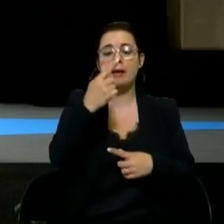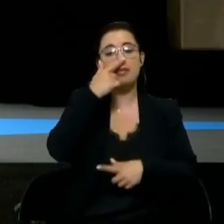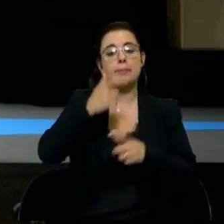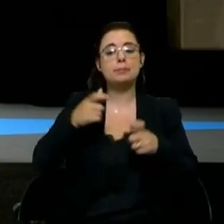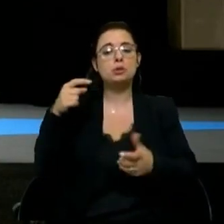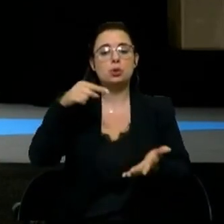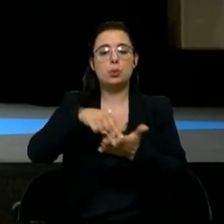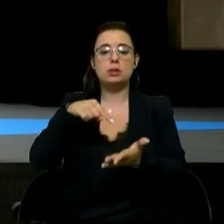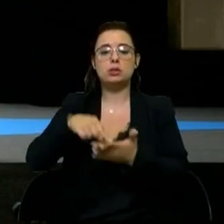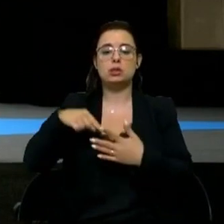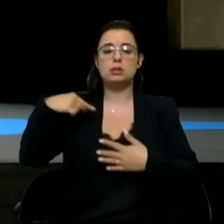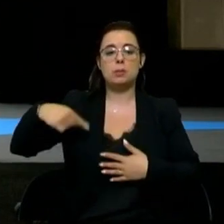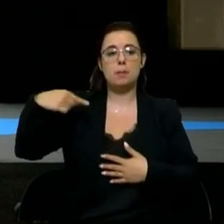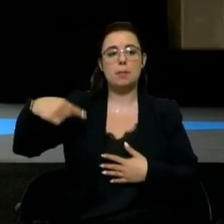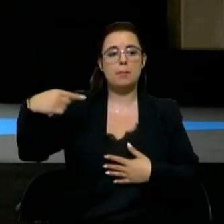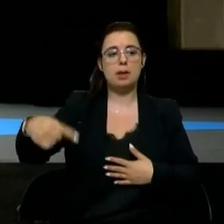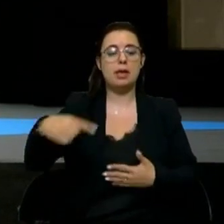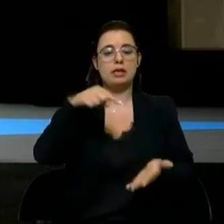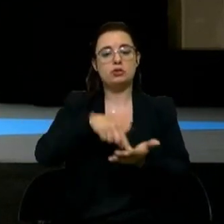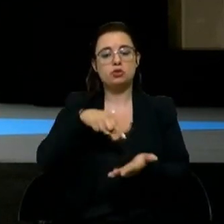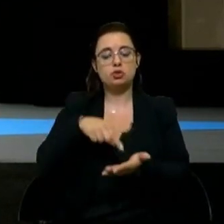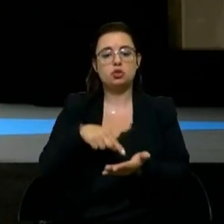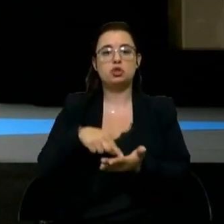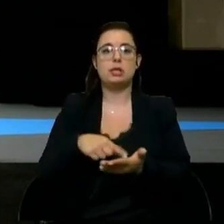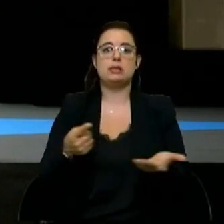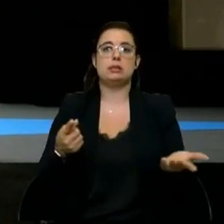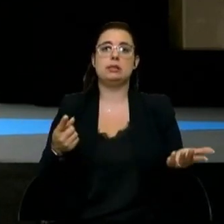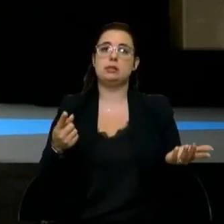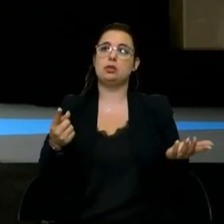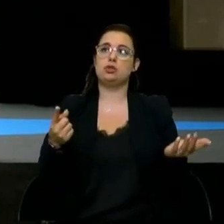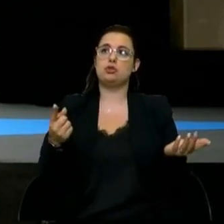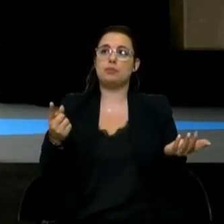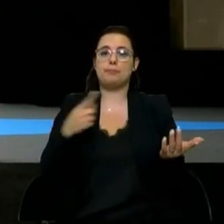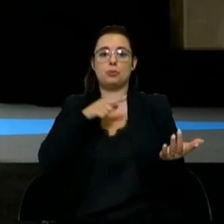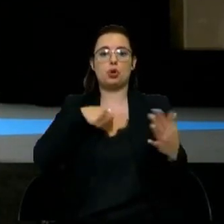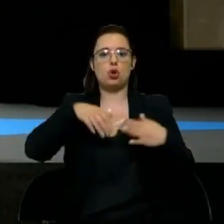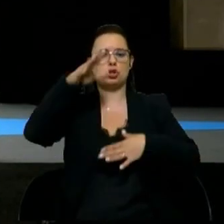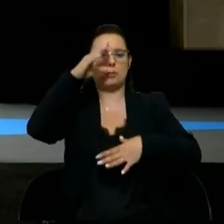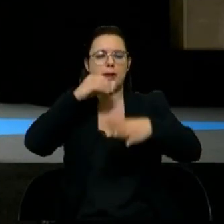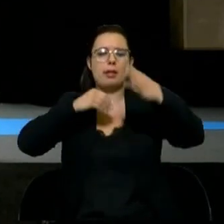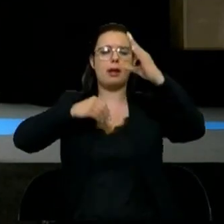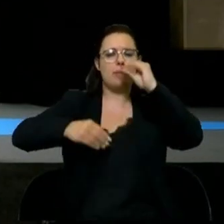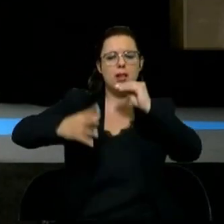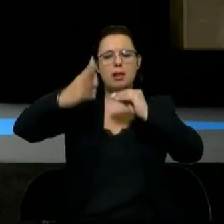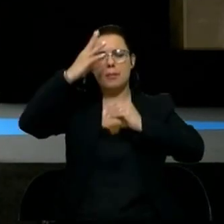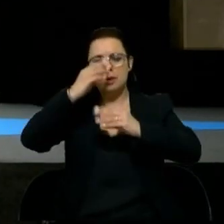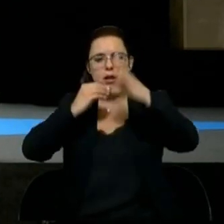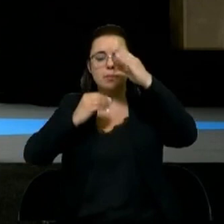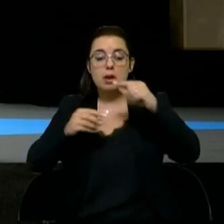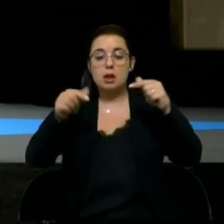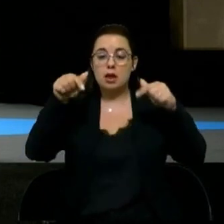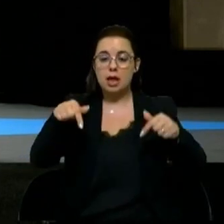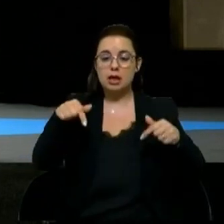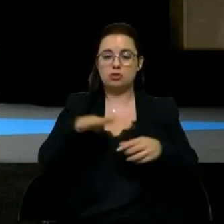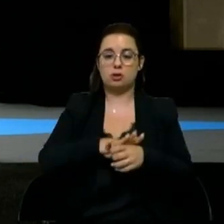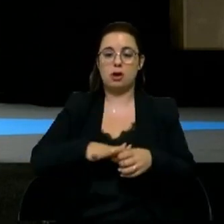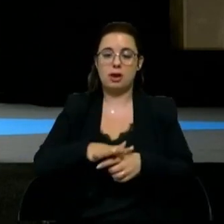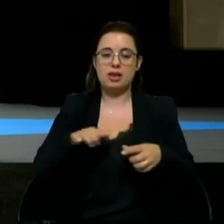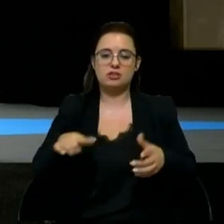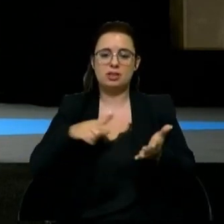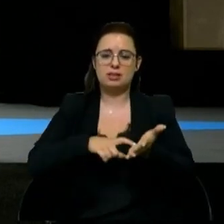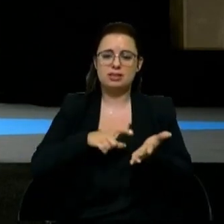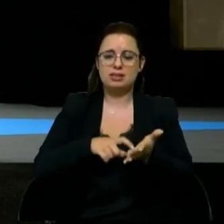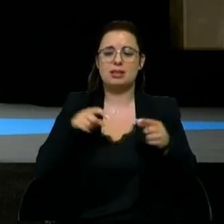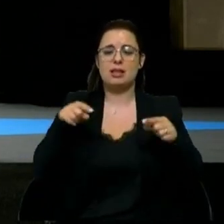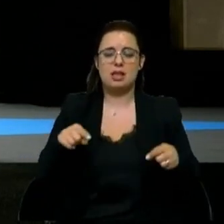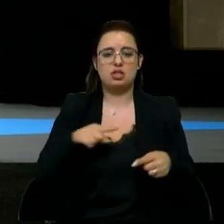exigências no nosso dia-a-dia, em exigências que passam muito por aprender, aprender, aprender. É isto que se vive neste setor. É esta necessidade